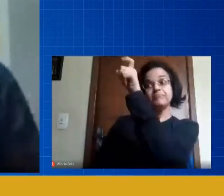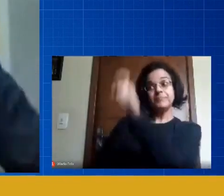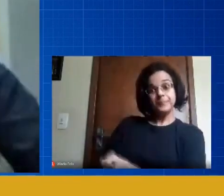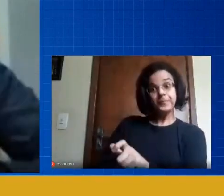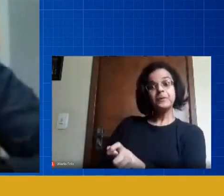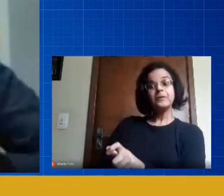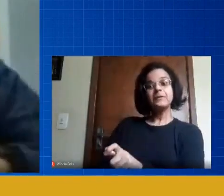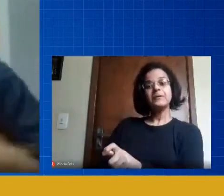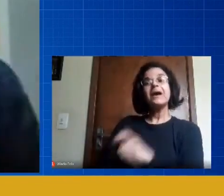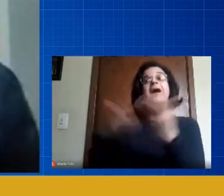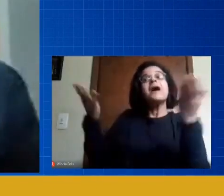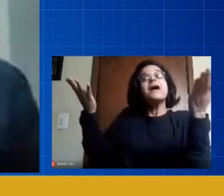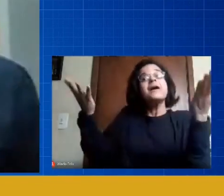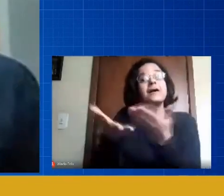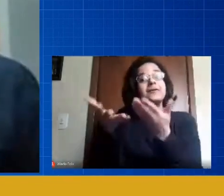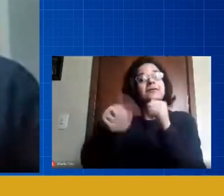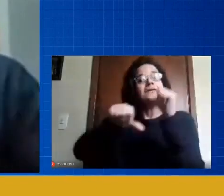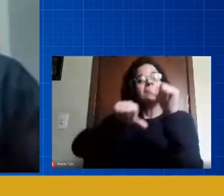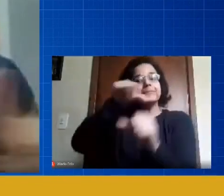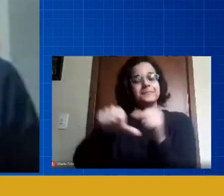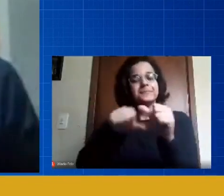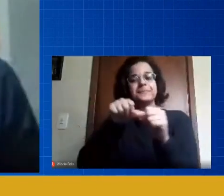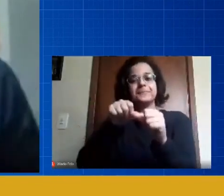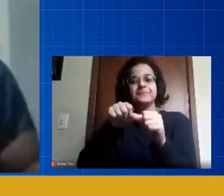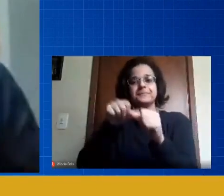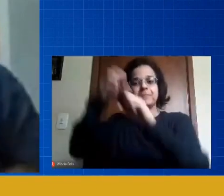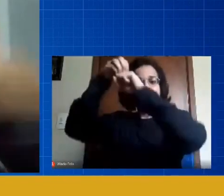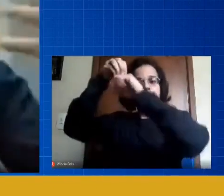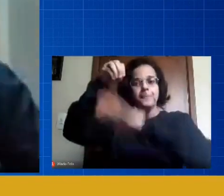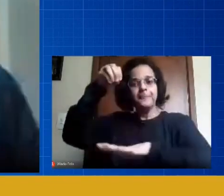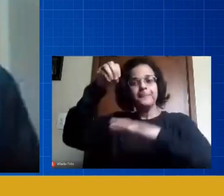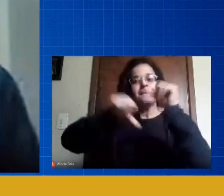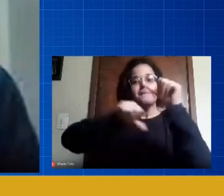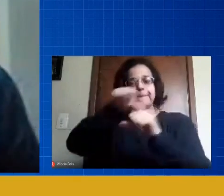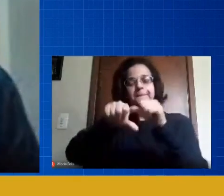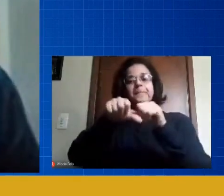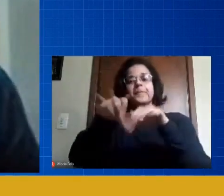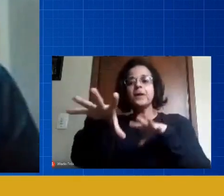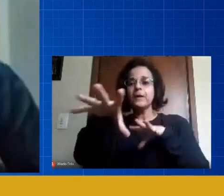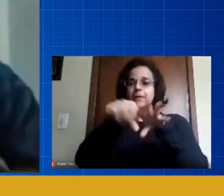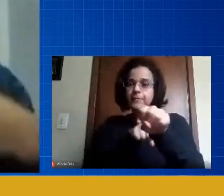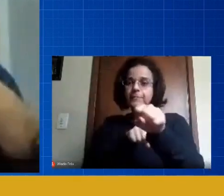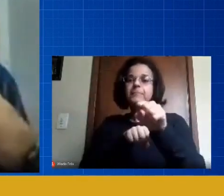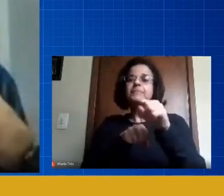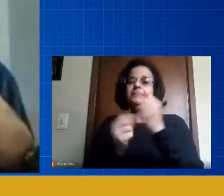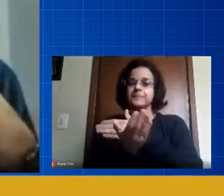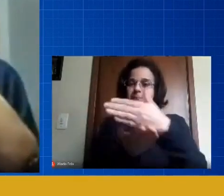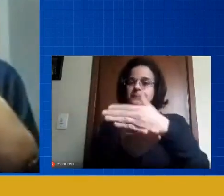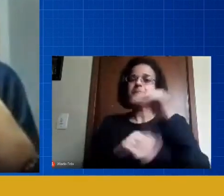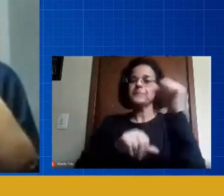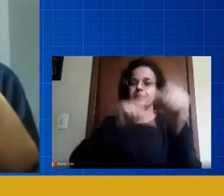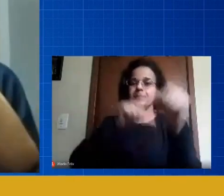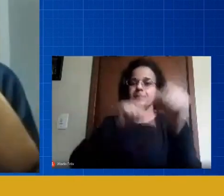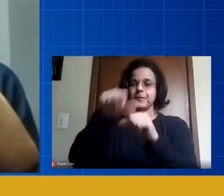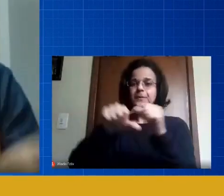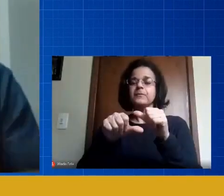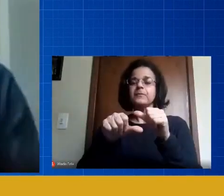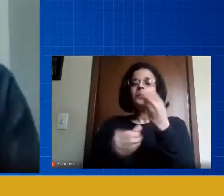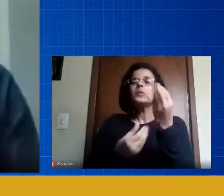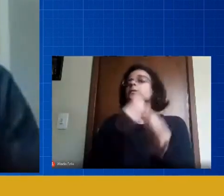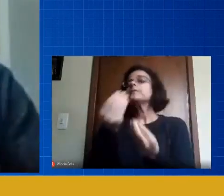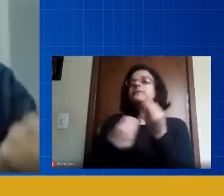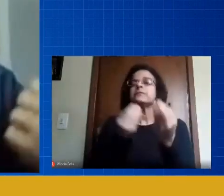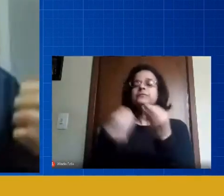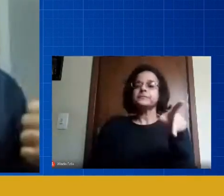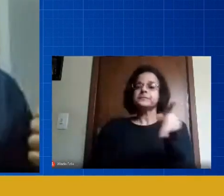mudou esse conceito mudou essa estrutura mudou a formação continuada mudou a forma com que os